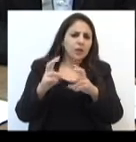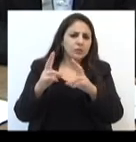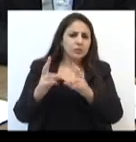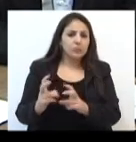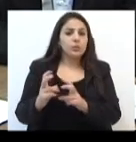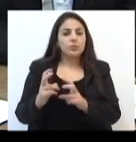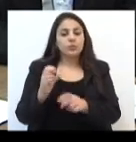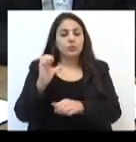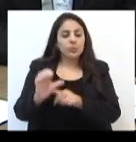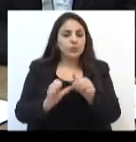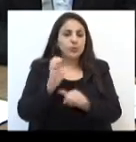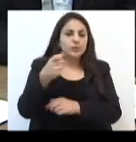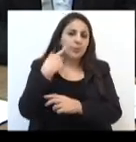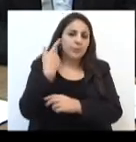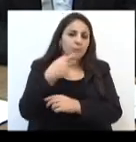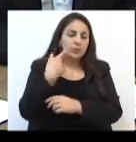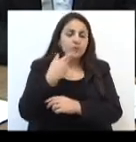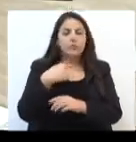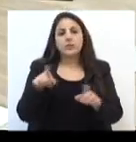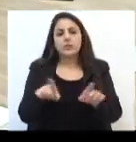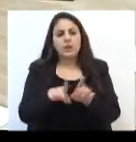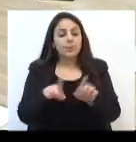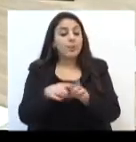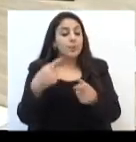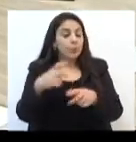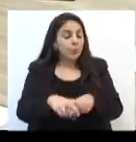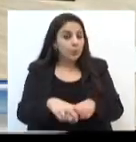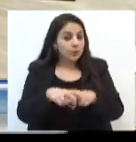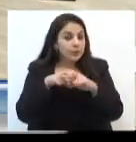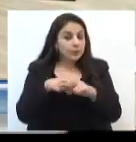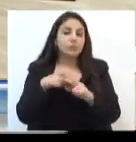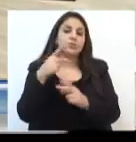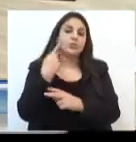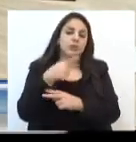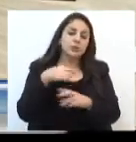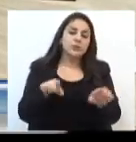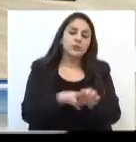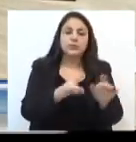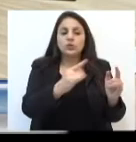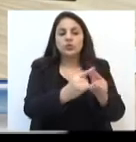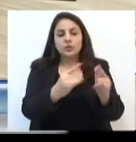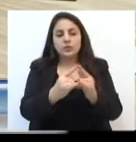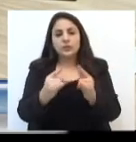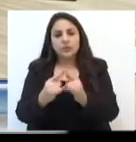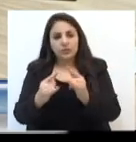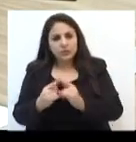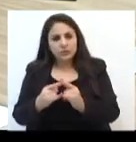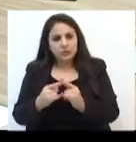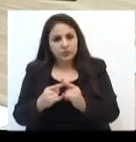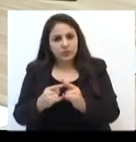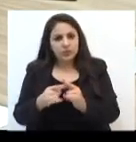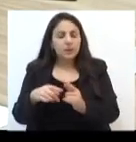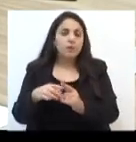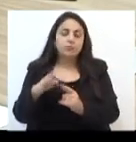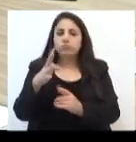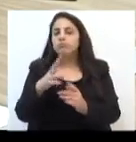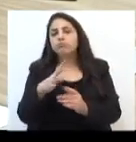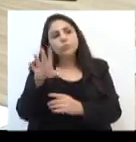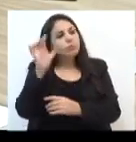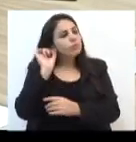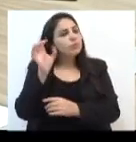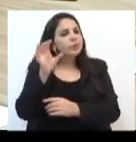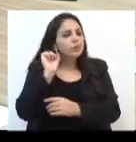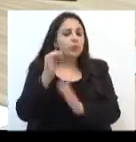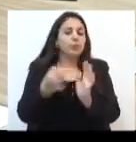prioritários da reforma política. Justamente por isso, vereadores e entidades estão ouvindo a opinião dos